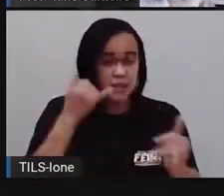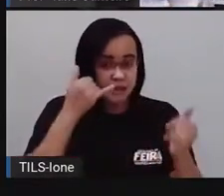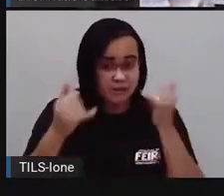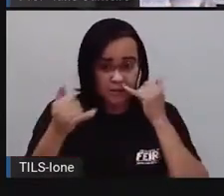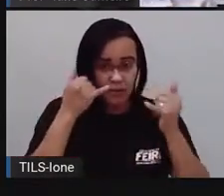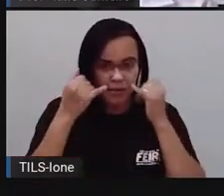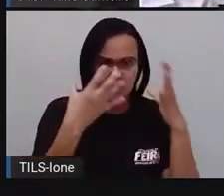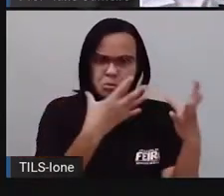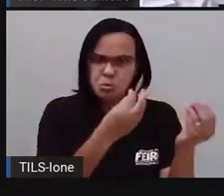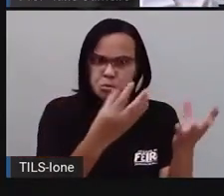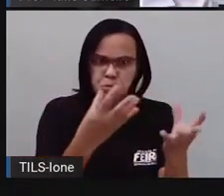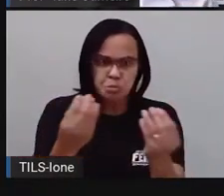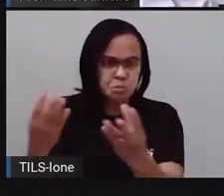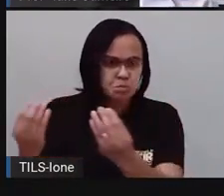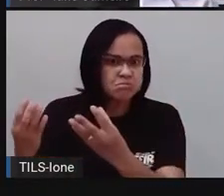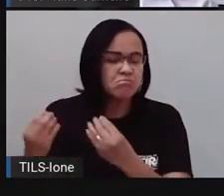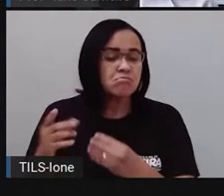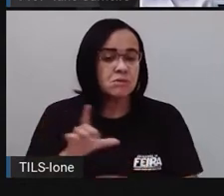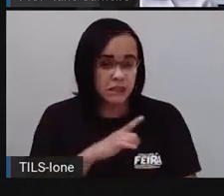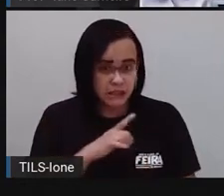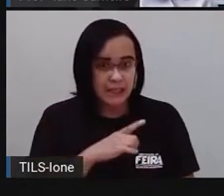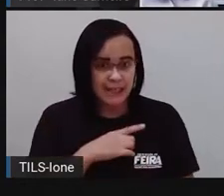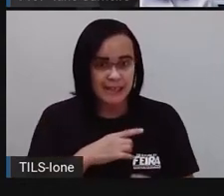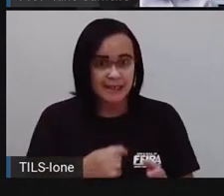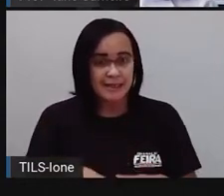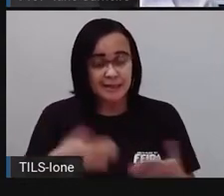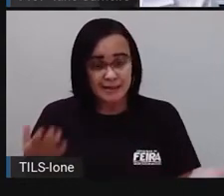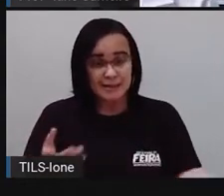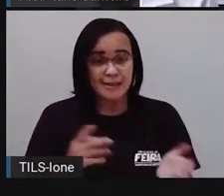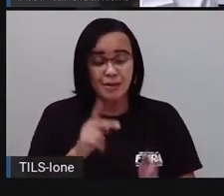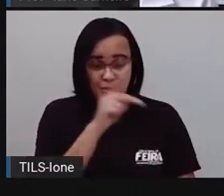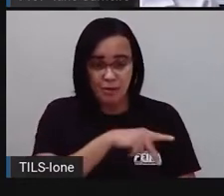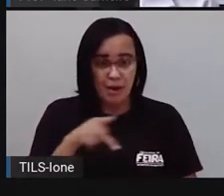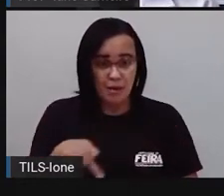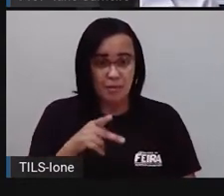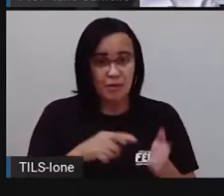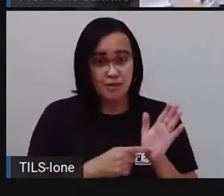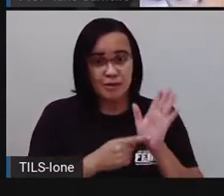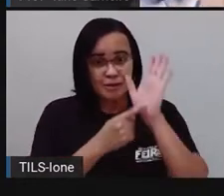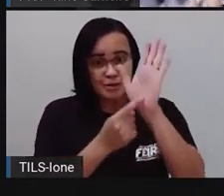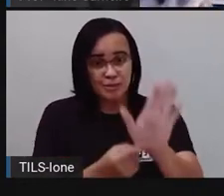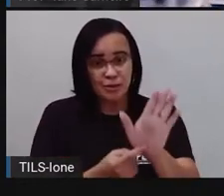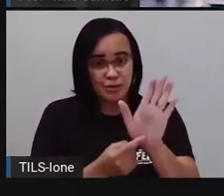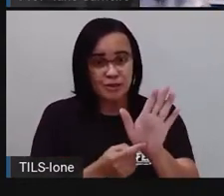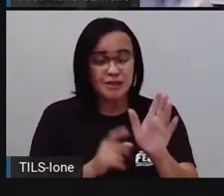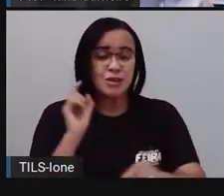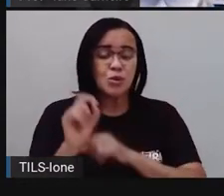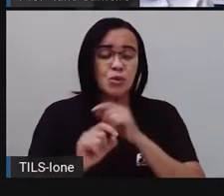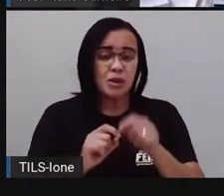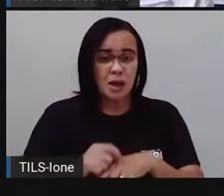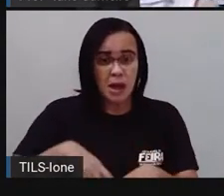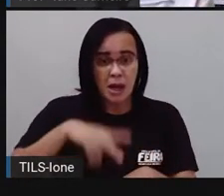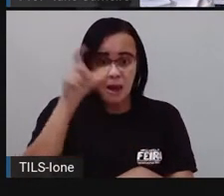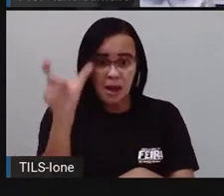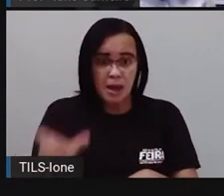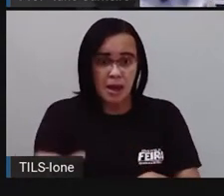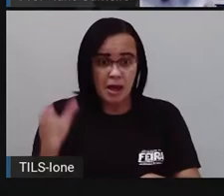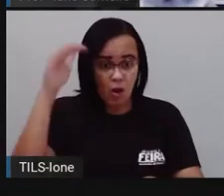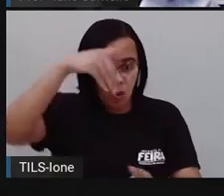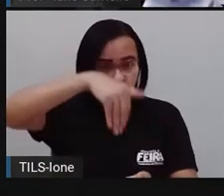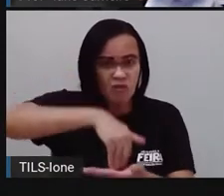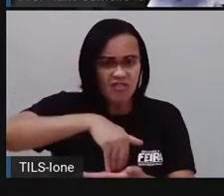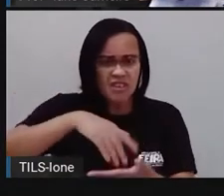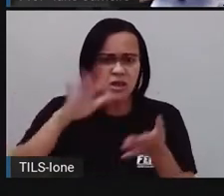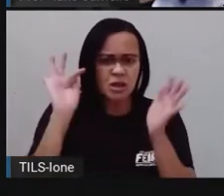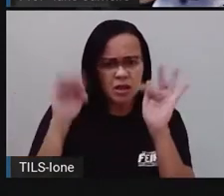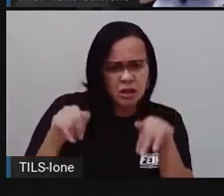informação. Mas a Pró está mostrando para vocês. Geralmente, vem aqui no finalzinho quem foi que fez esse texto, né?